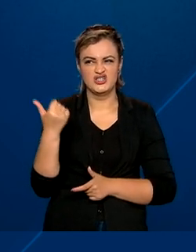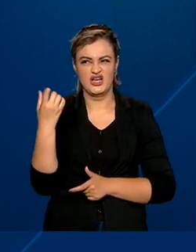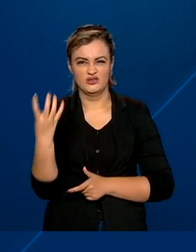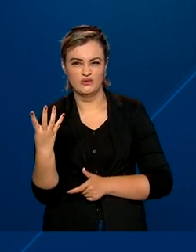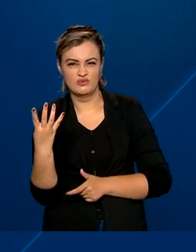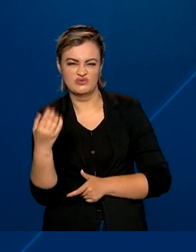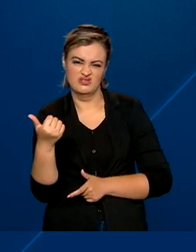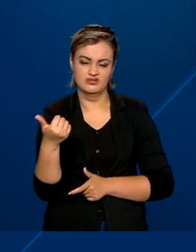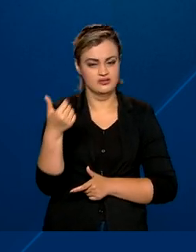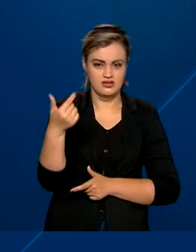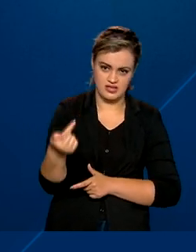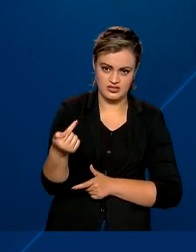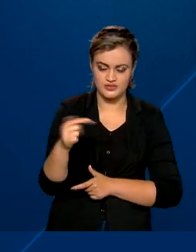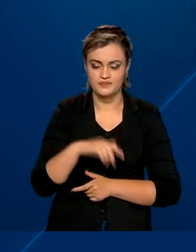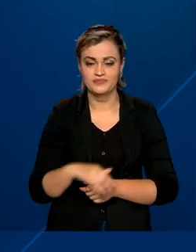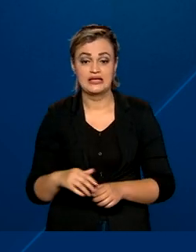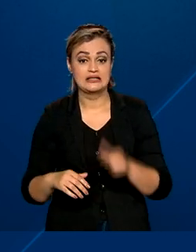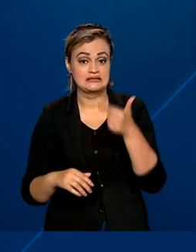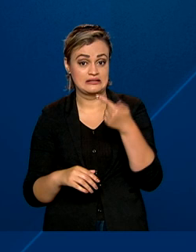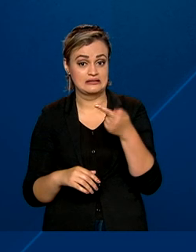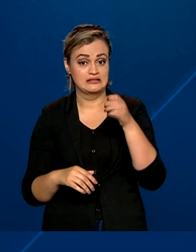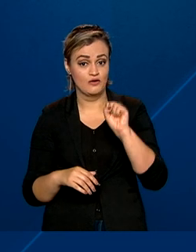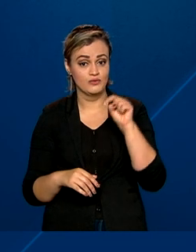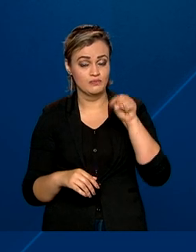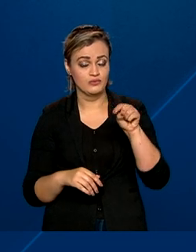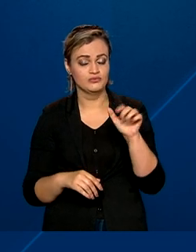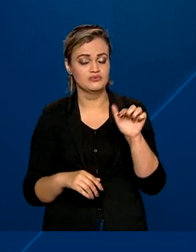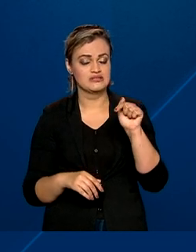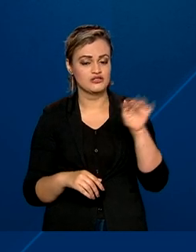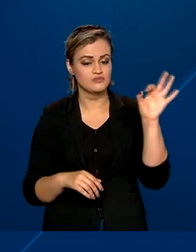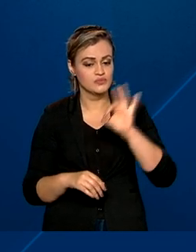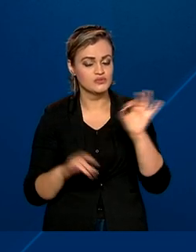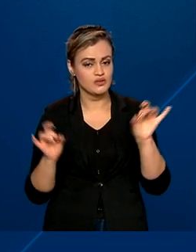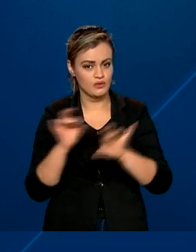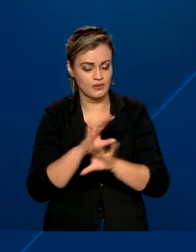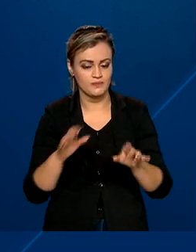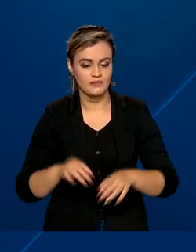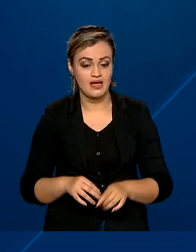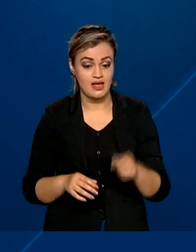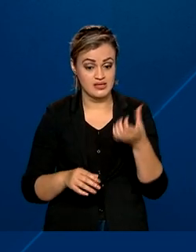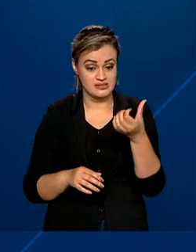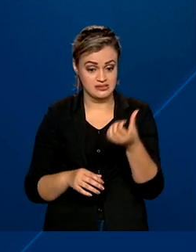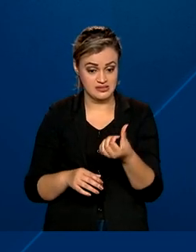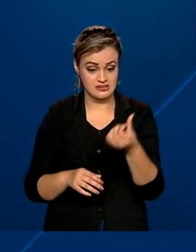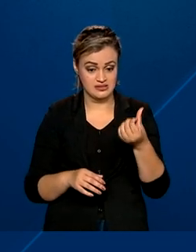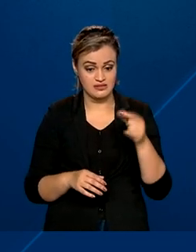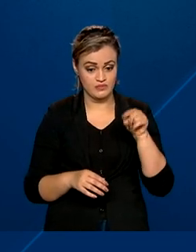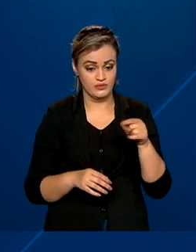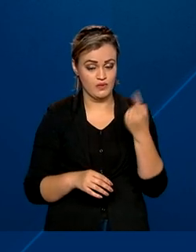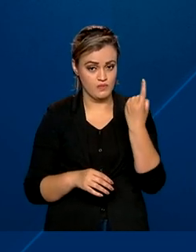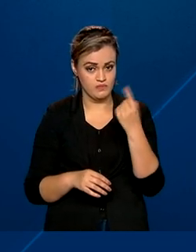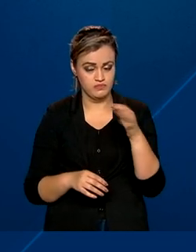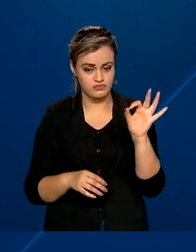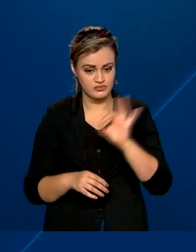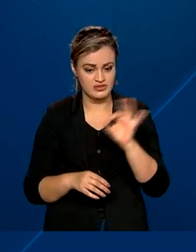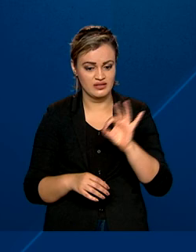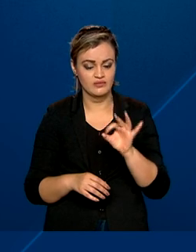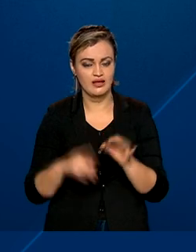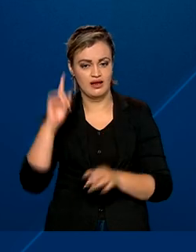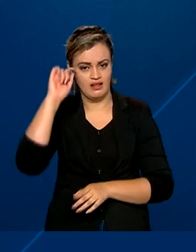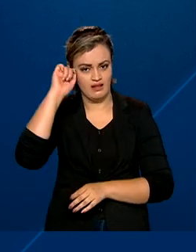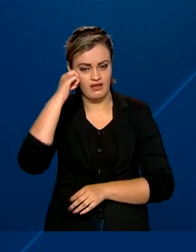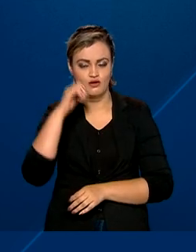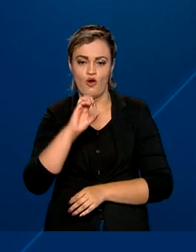17 anos, 78,7% do total. 66,1% eram